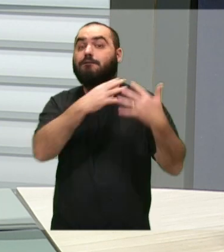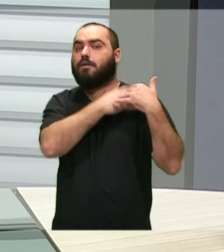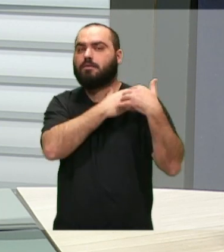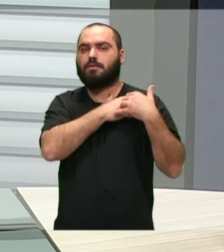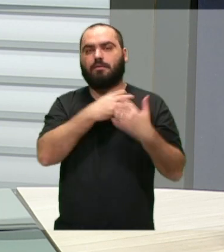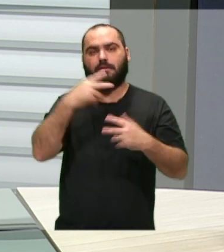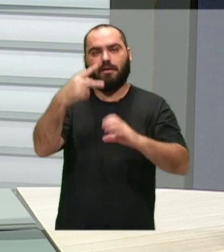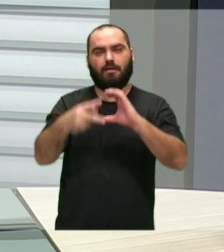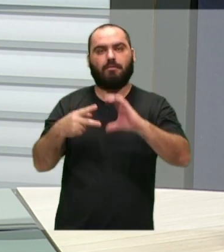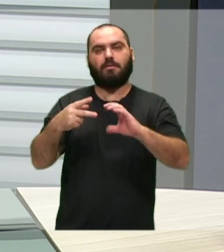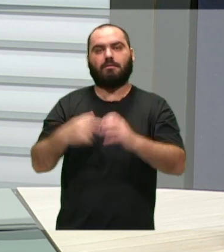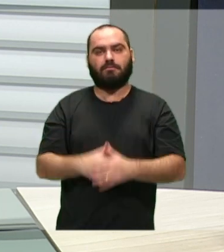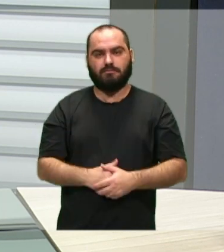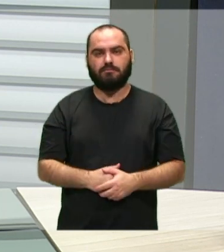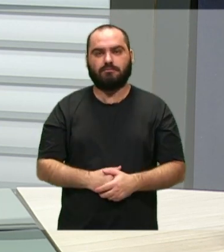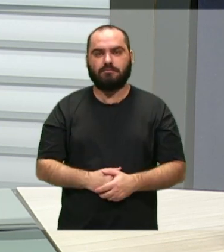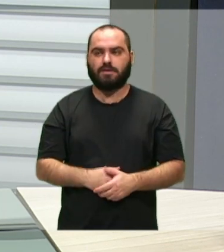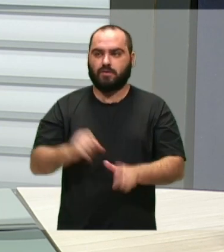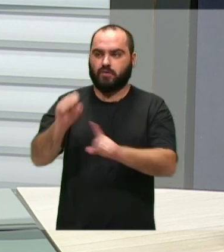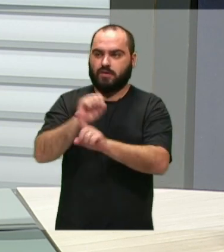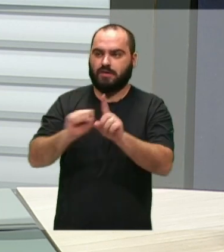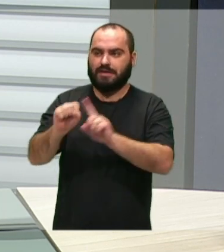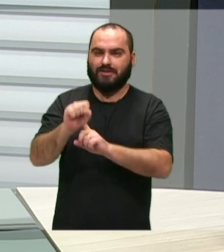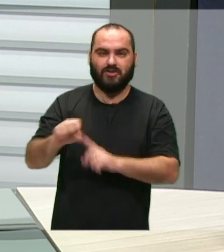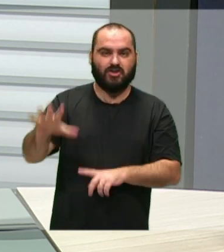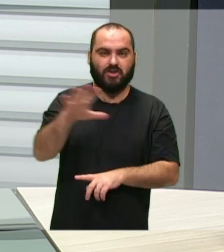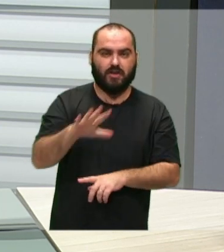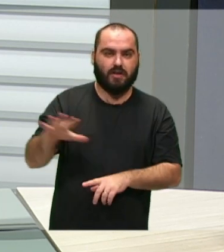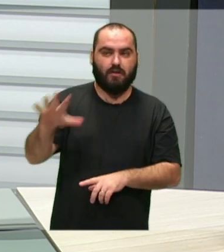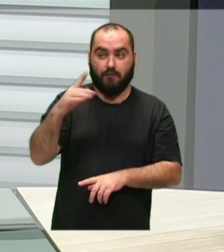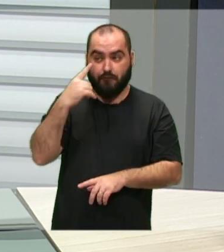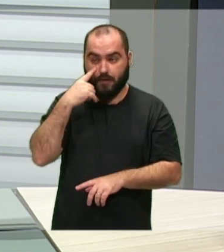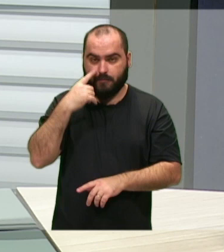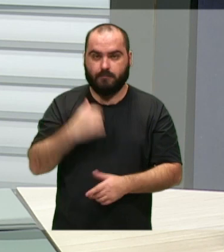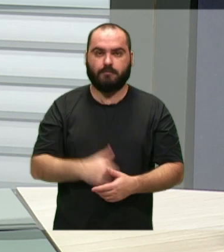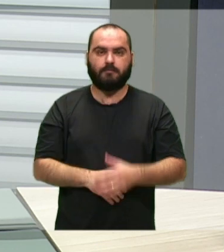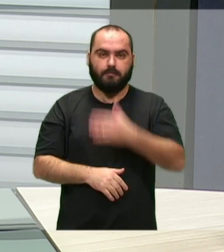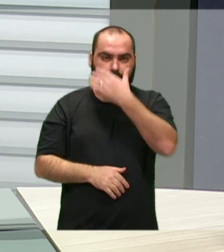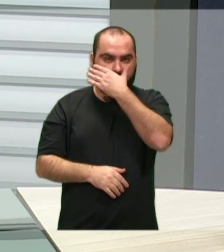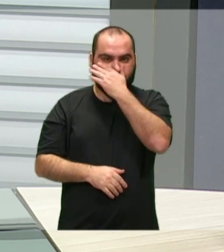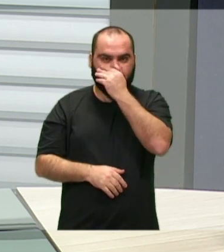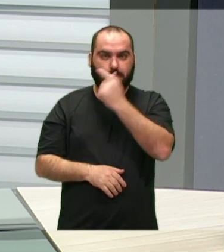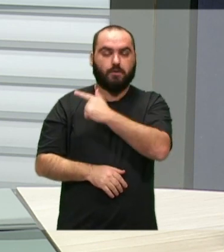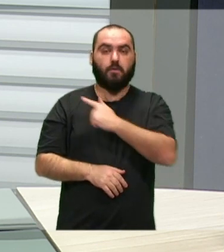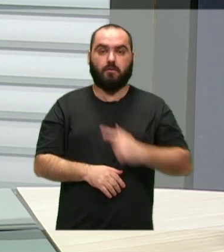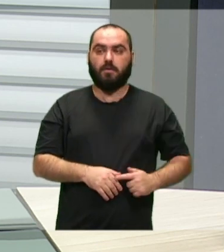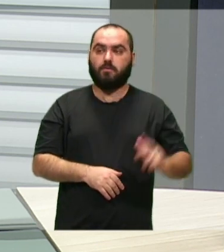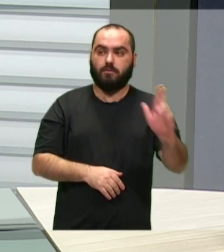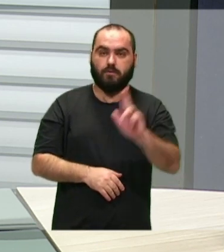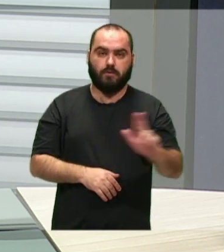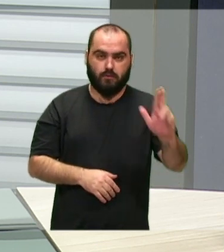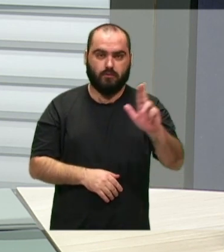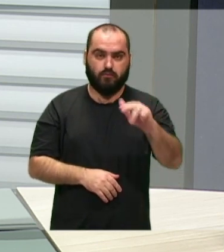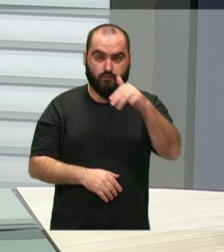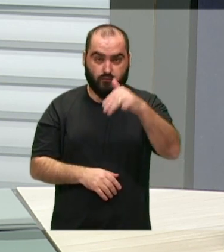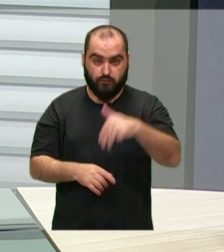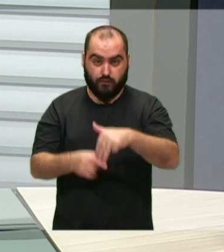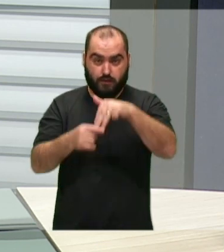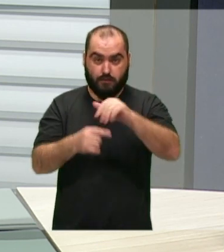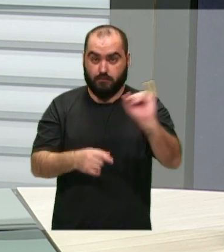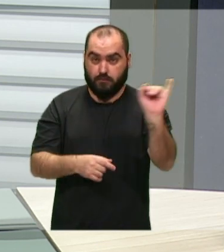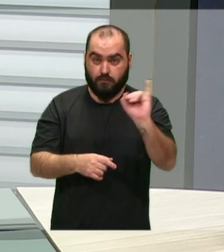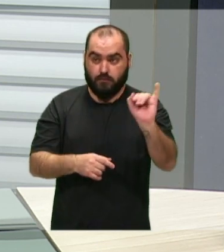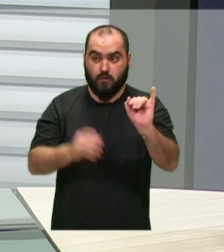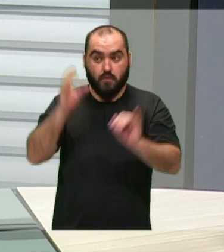docente, discente, a sociedade em geral. Nesse caso específico, envolvemos a Rede Municipal da Educação com essa conscientização de